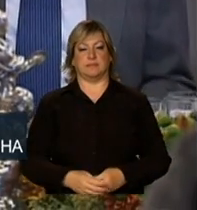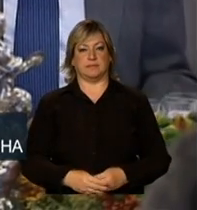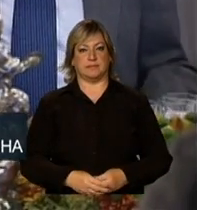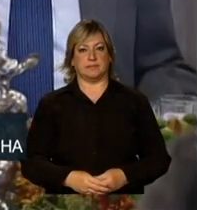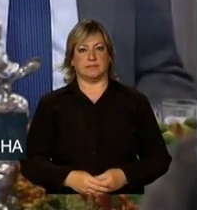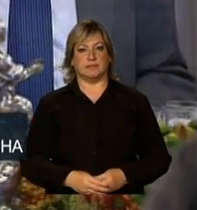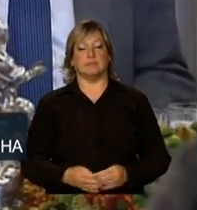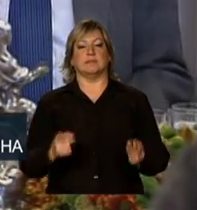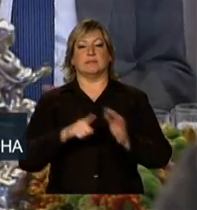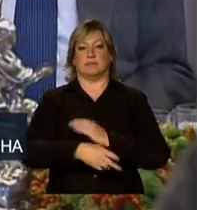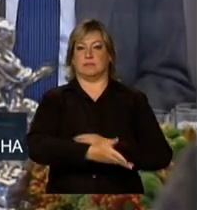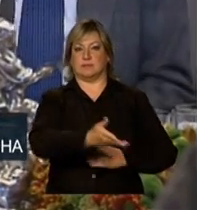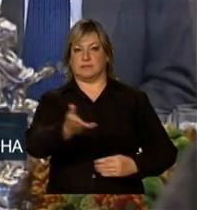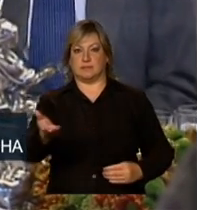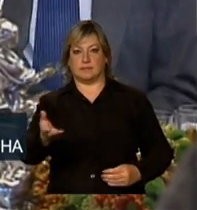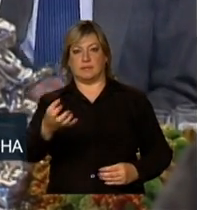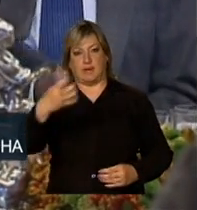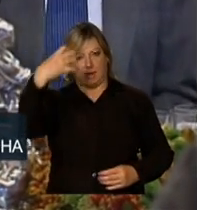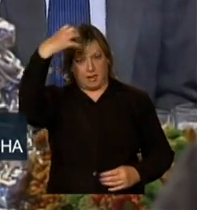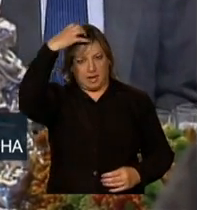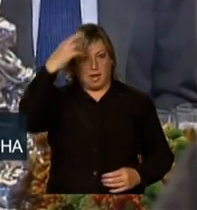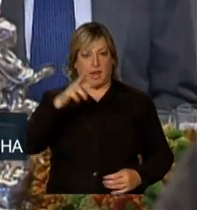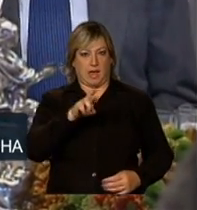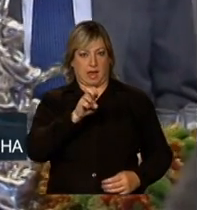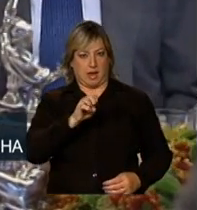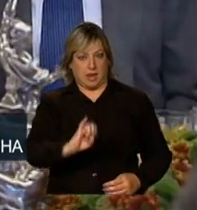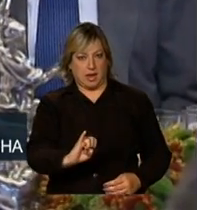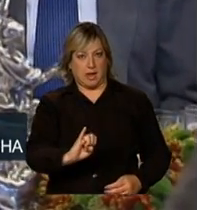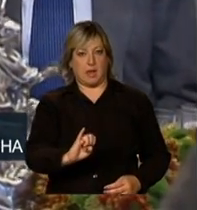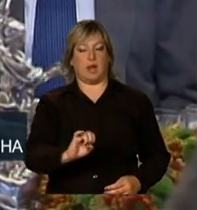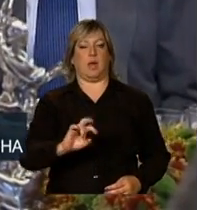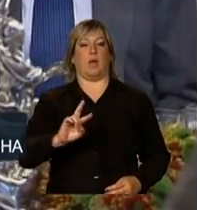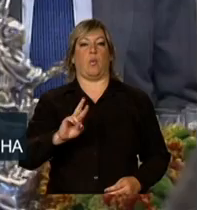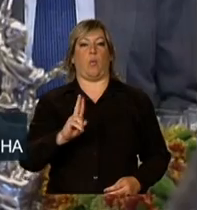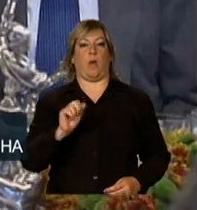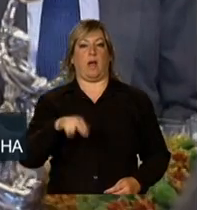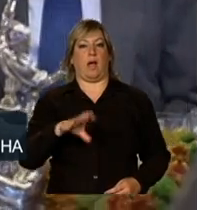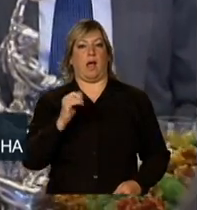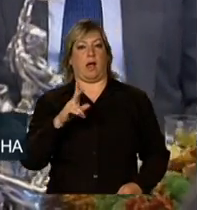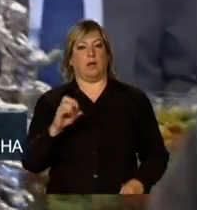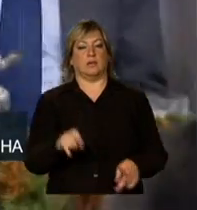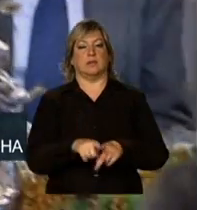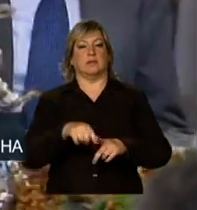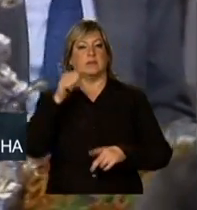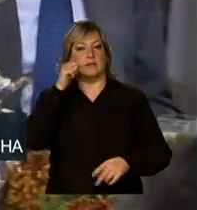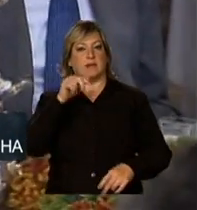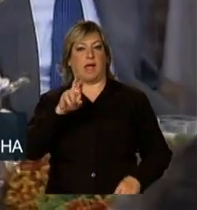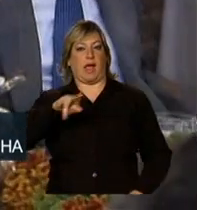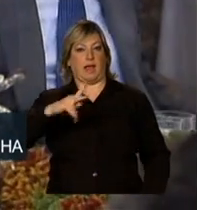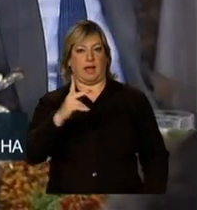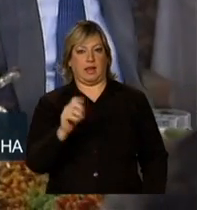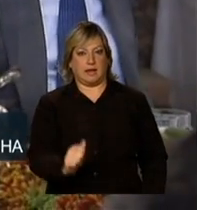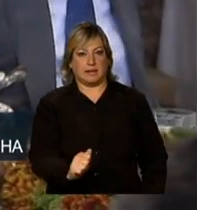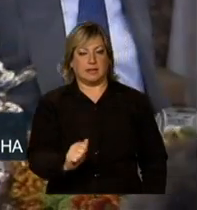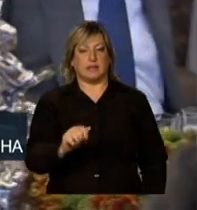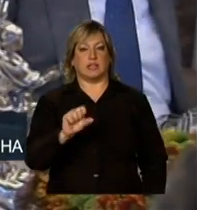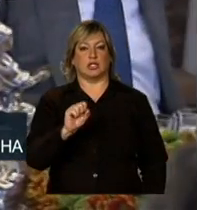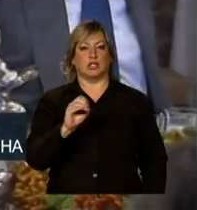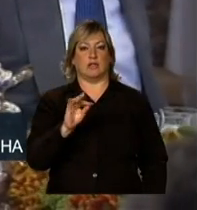Suas majestades, rei Juan Carlos I e rainha Sofia. Suas altezas reais,